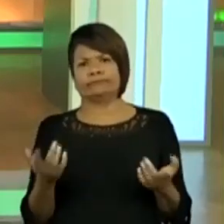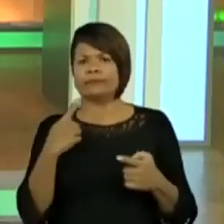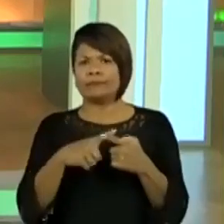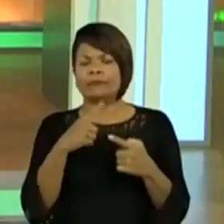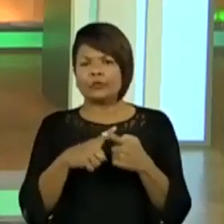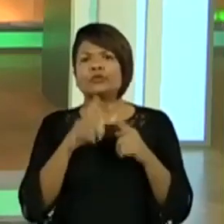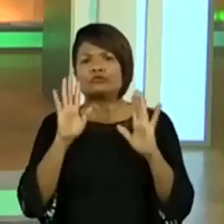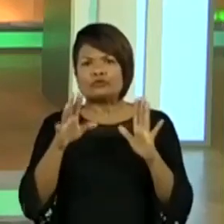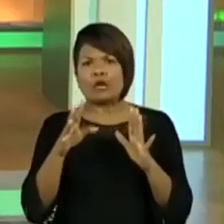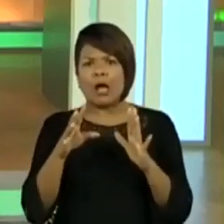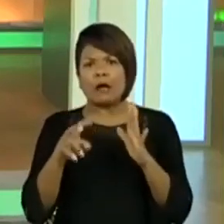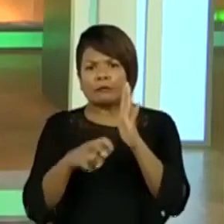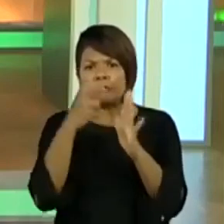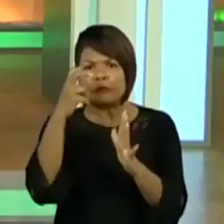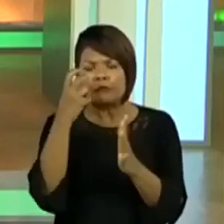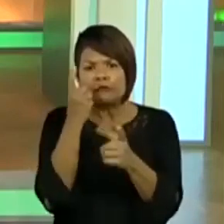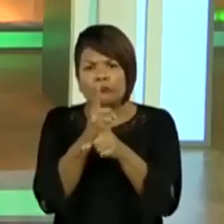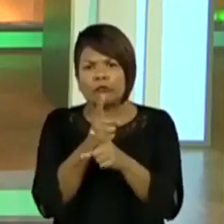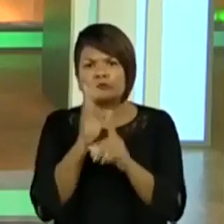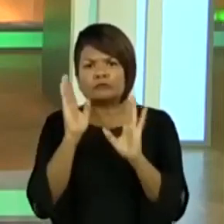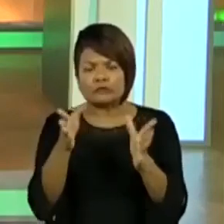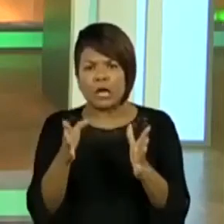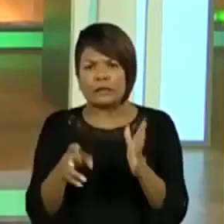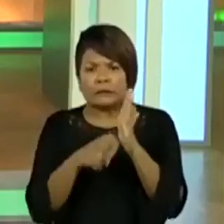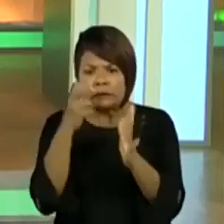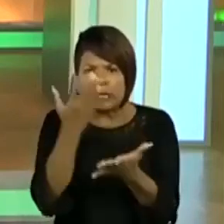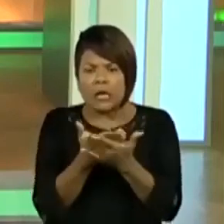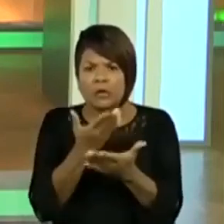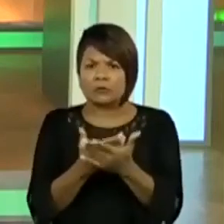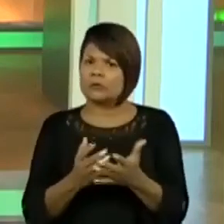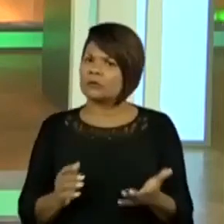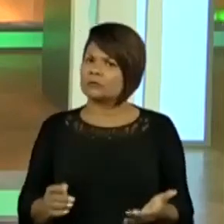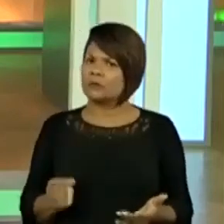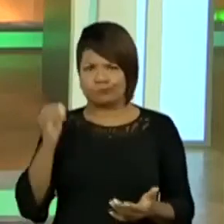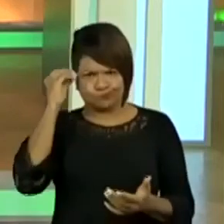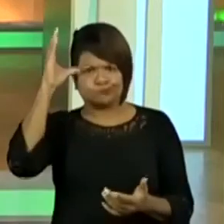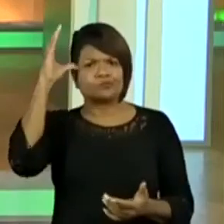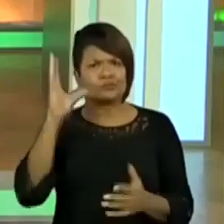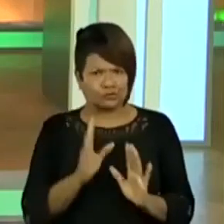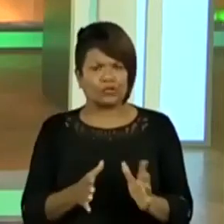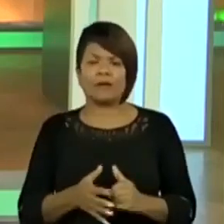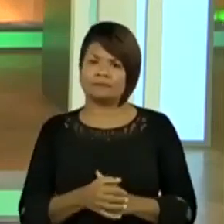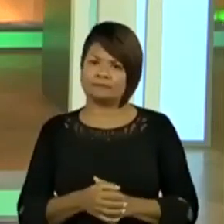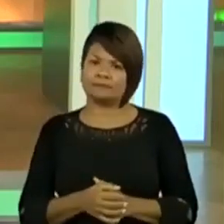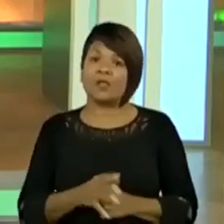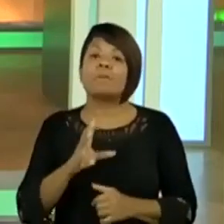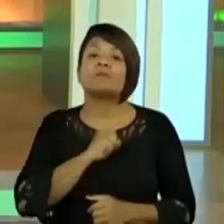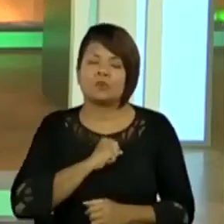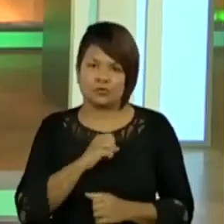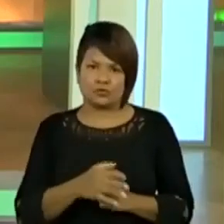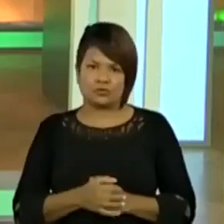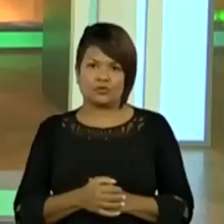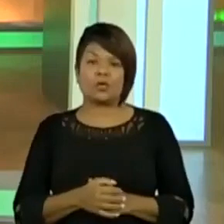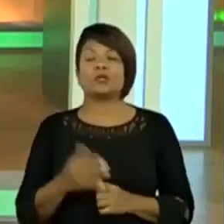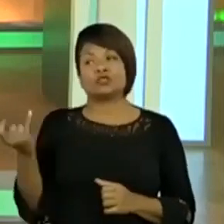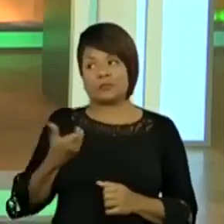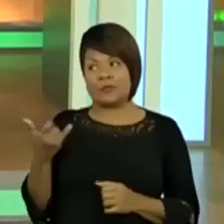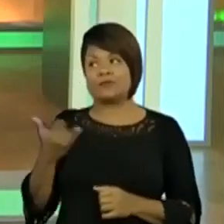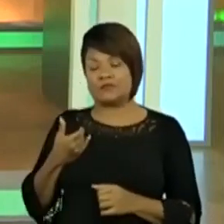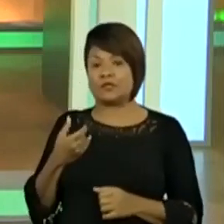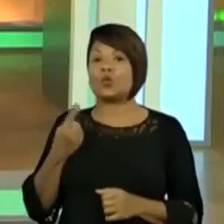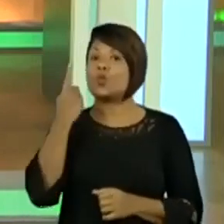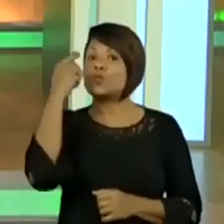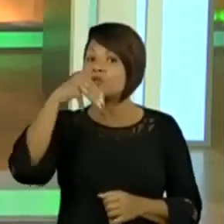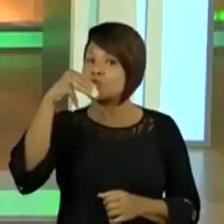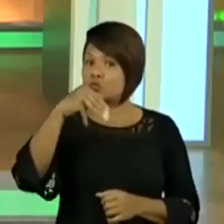no nosso quinto encontro e vocês já estão no estouro. Amores, eu não consegui hoje, o Oráculo já está me avisando que